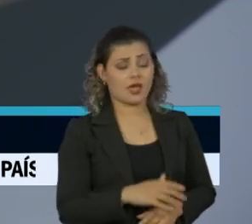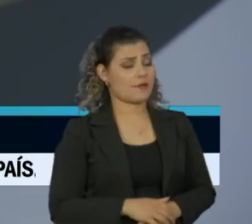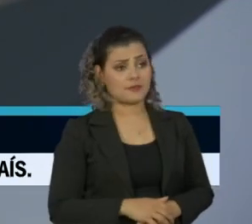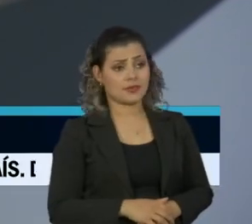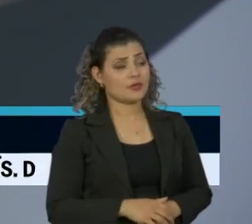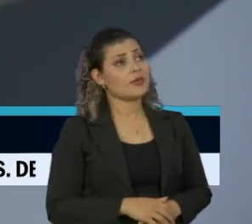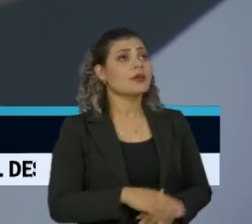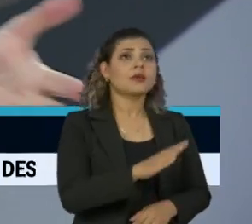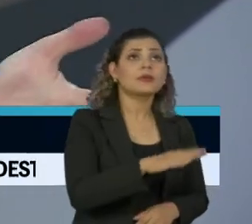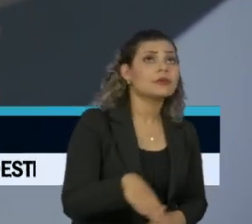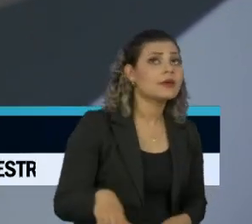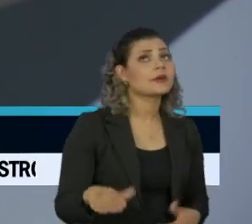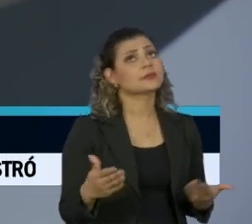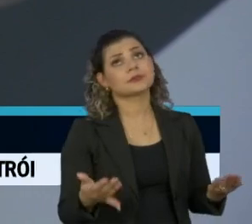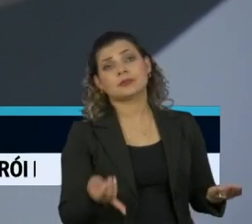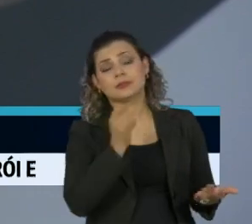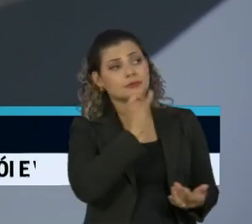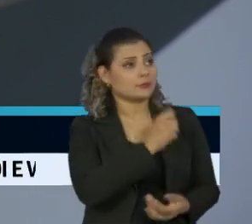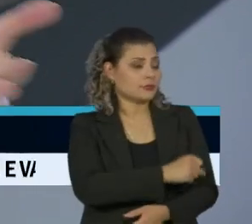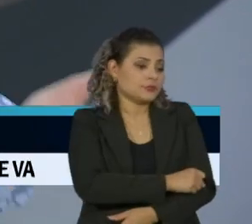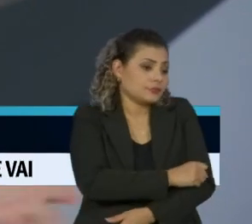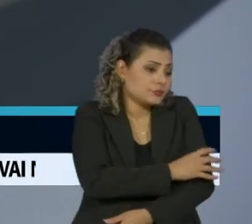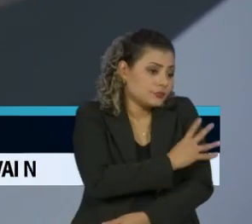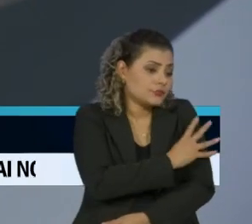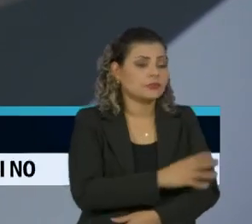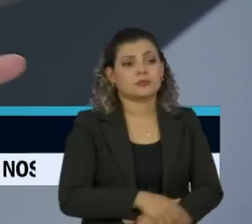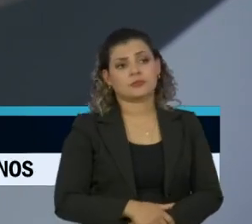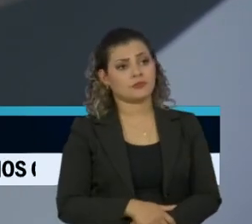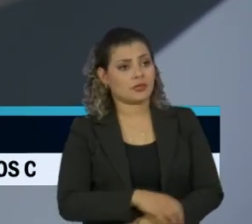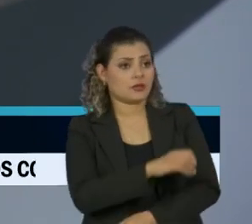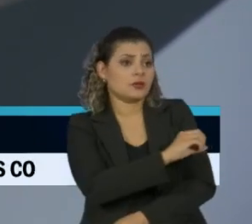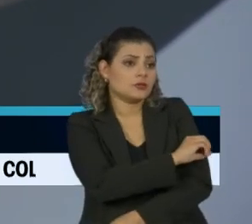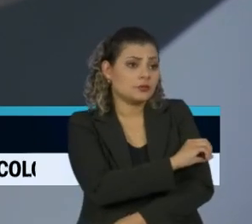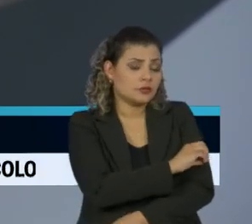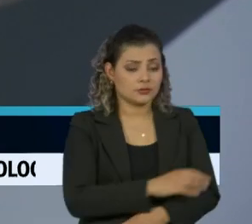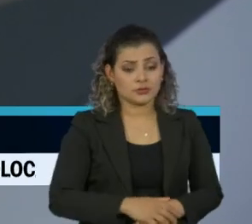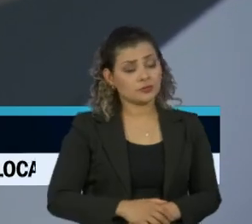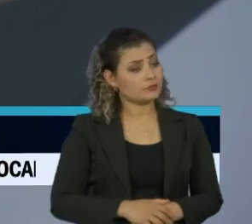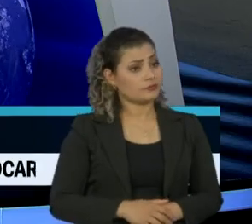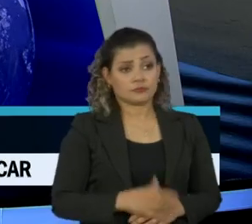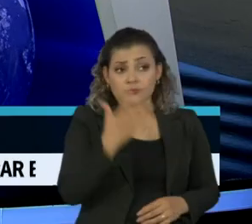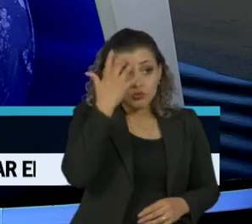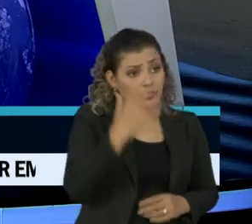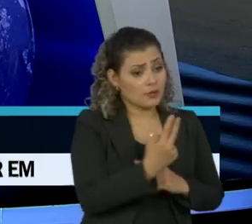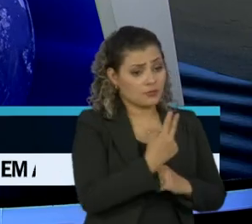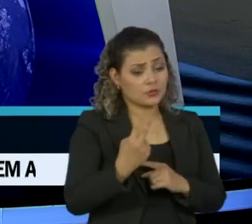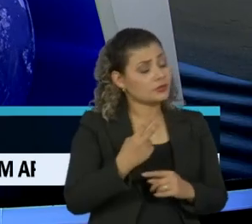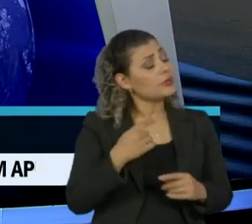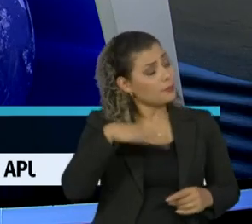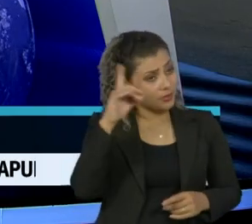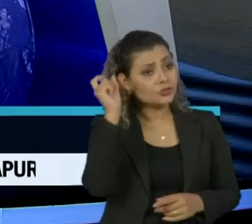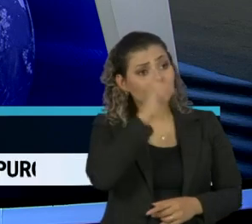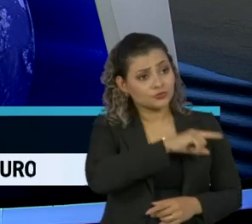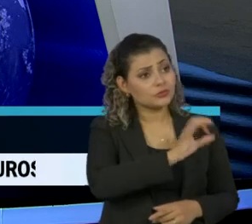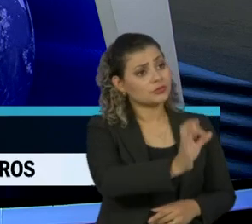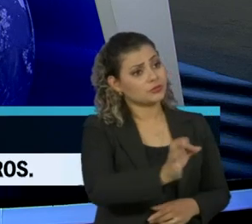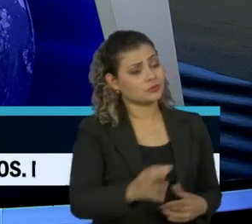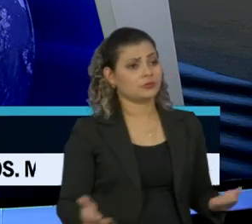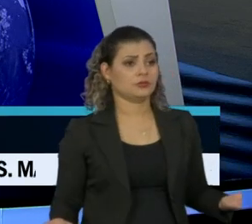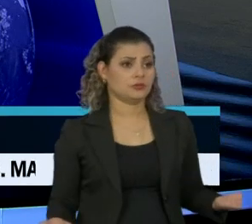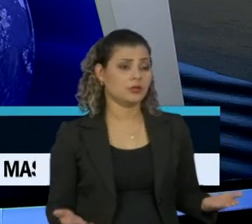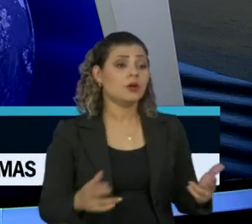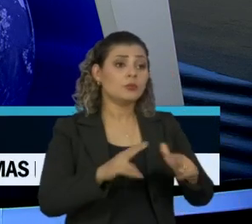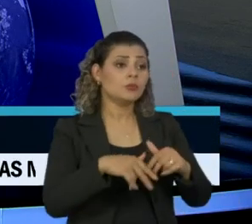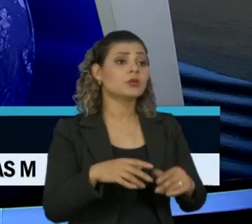criança da pré-escola, creches ou ensino fundamental, é muito mais difícil. O